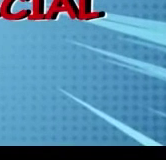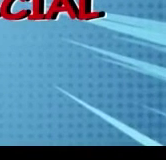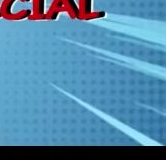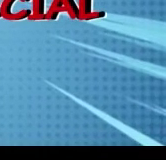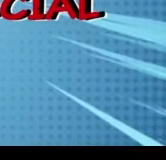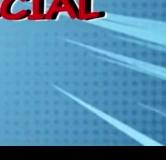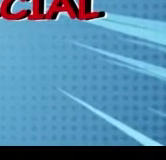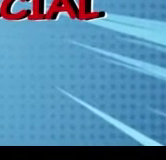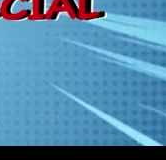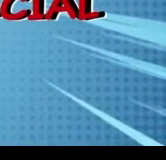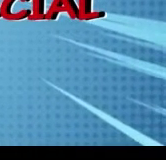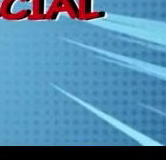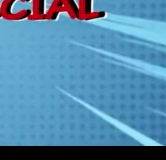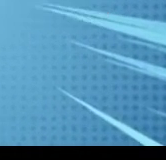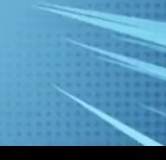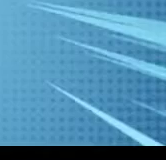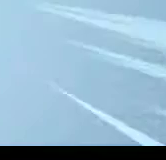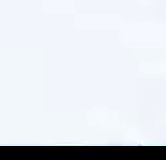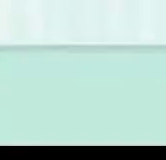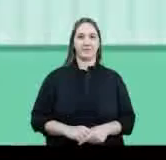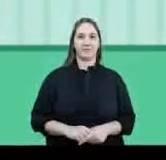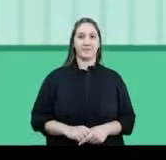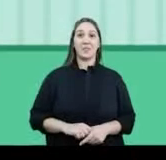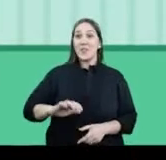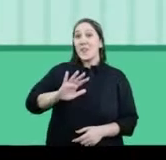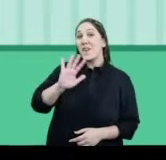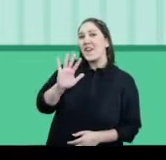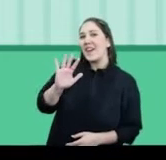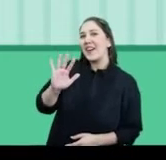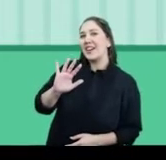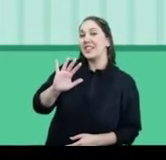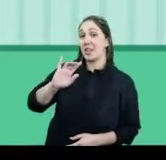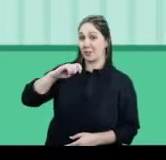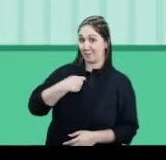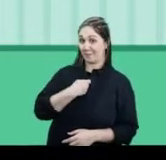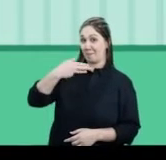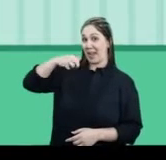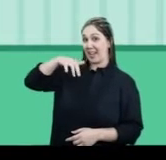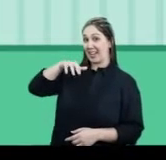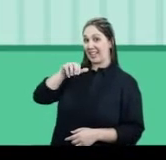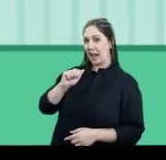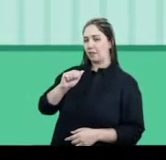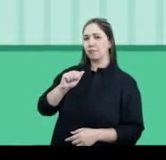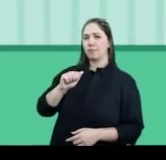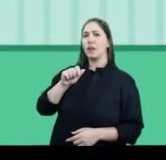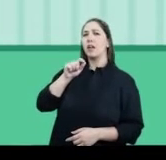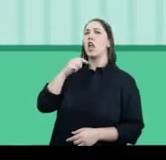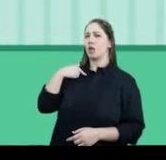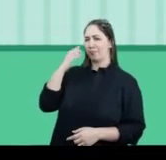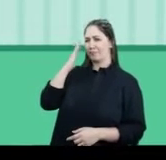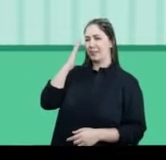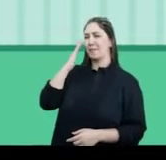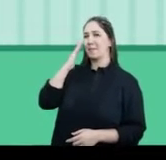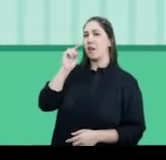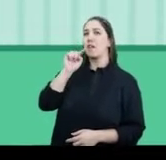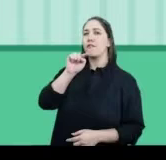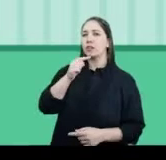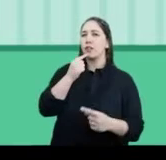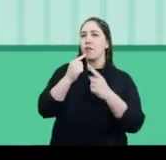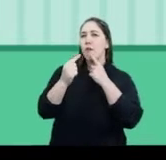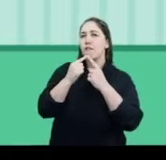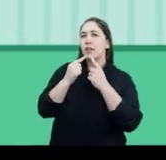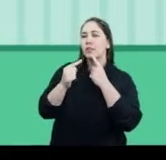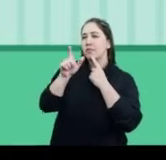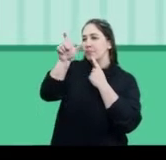Orientações para entrevista de depoimento especial Desenho, menina na sala de casa Eu fiquei sabendo que você vai precisar